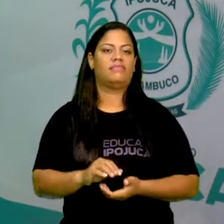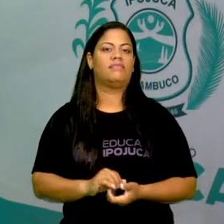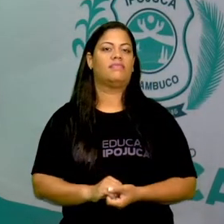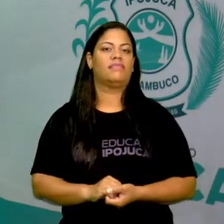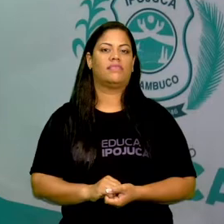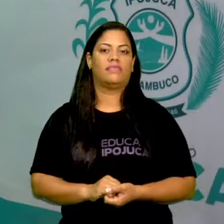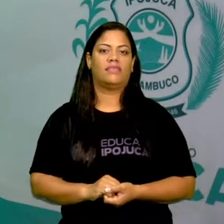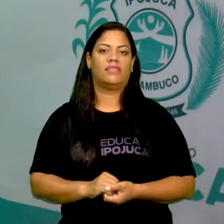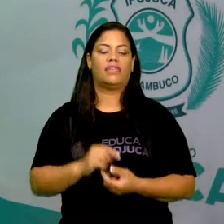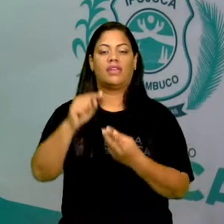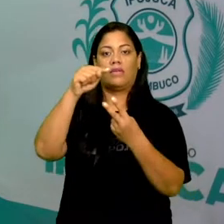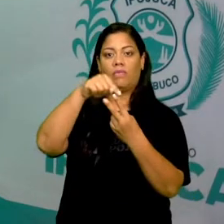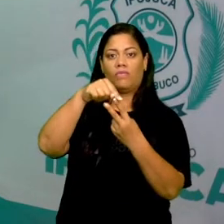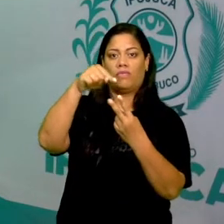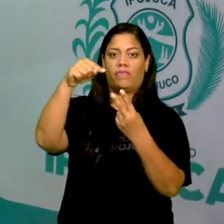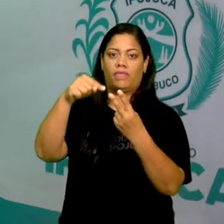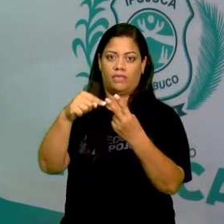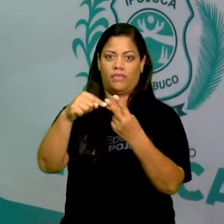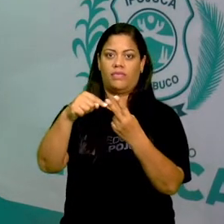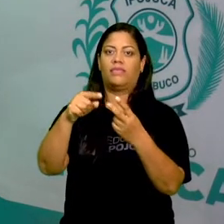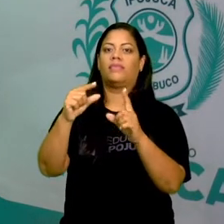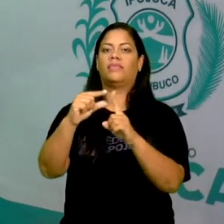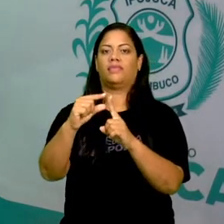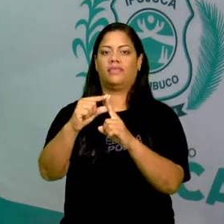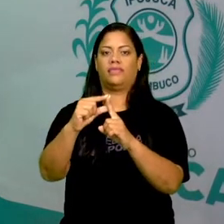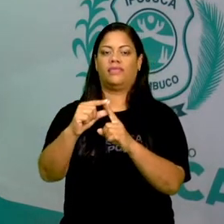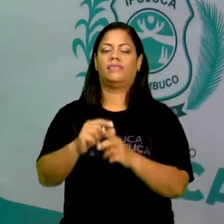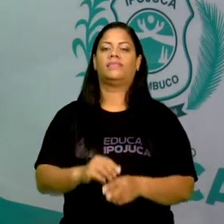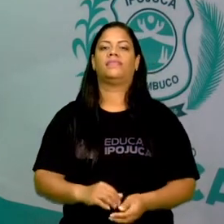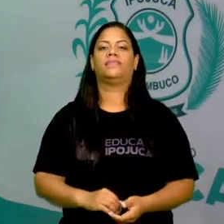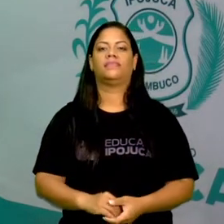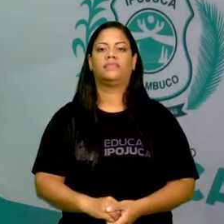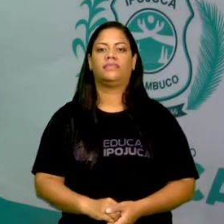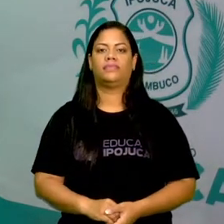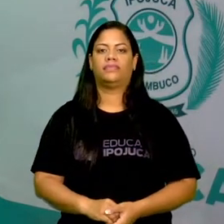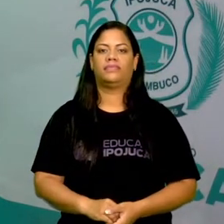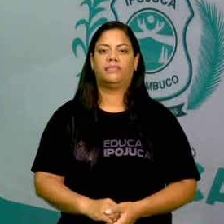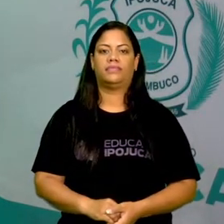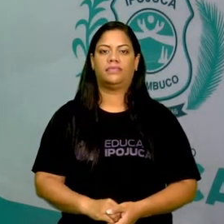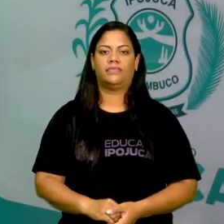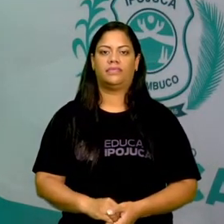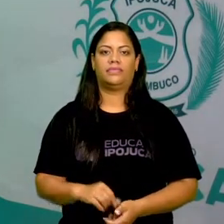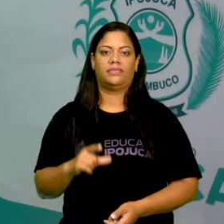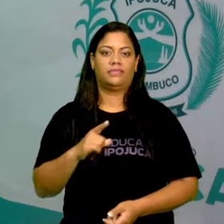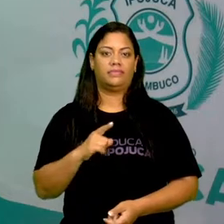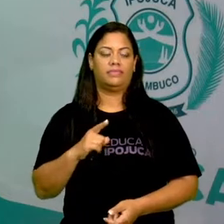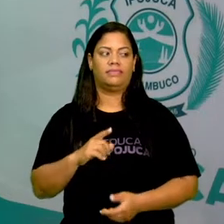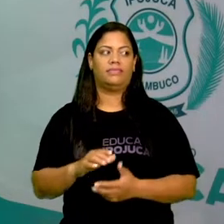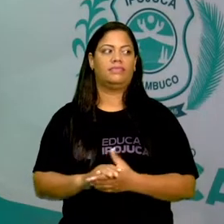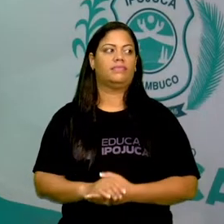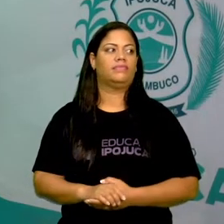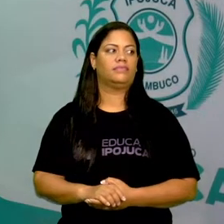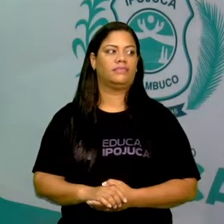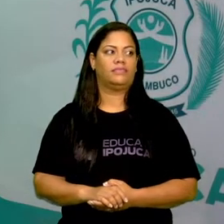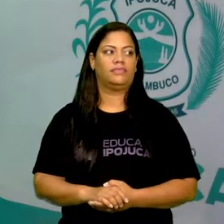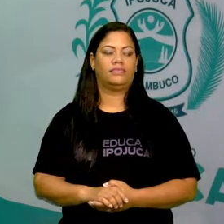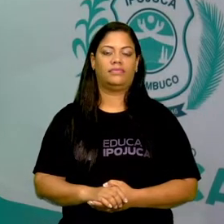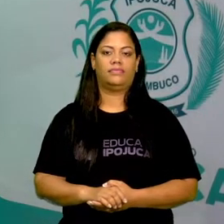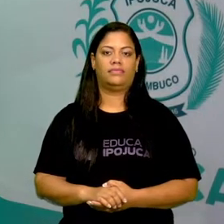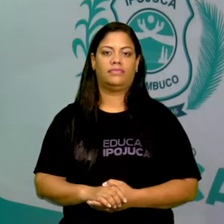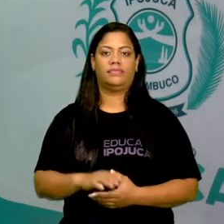entre uma e outra palavra. Então, vamos lá. Temos aí uma